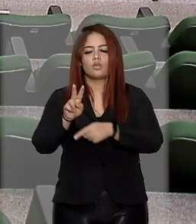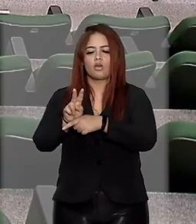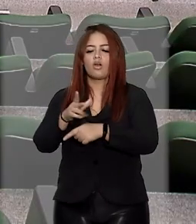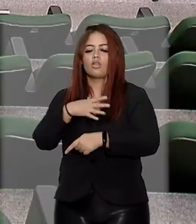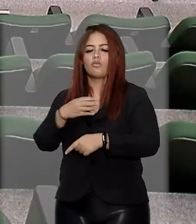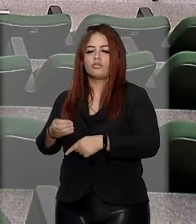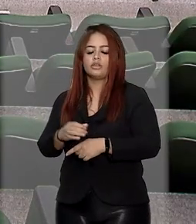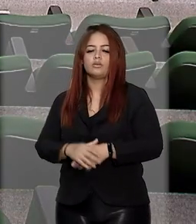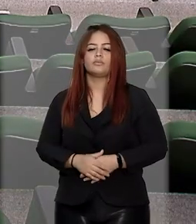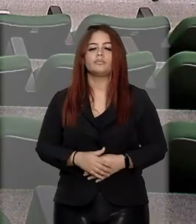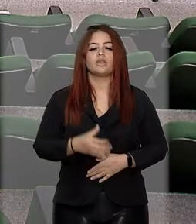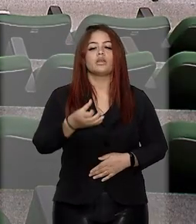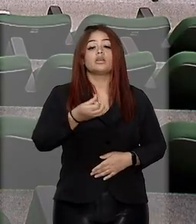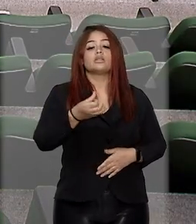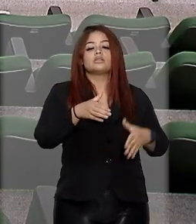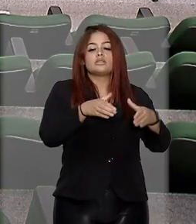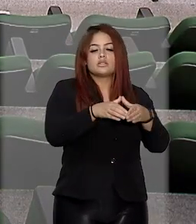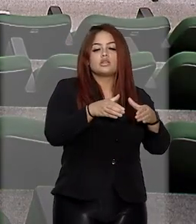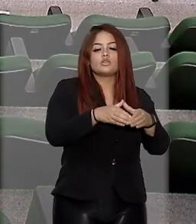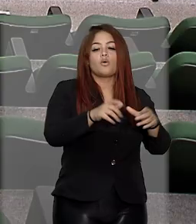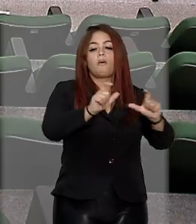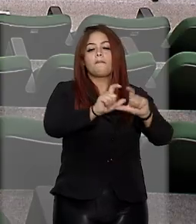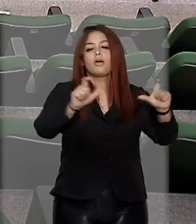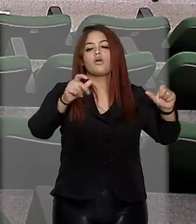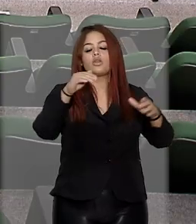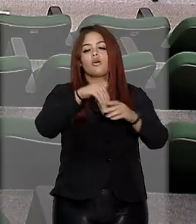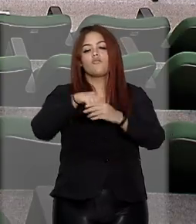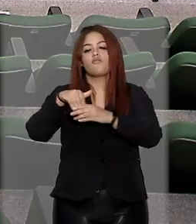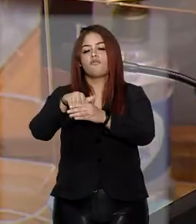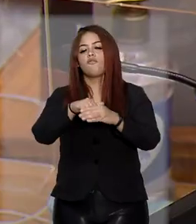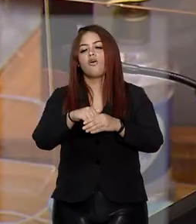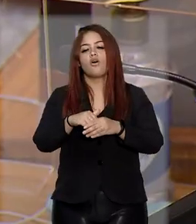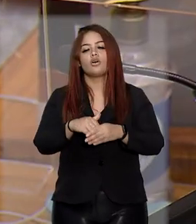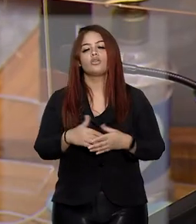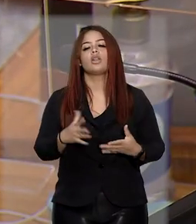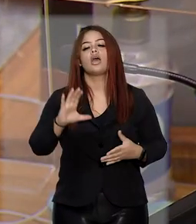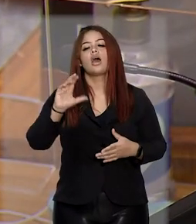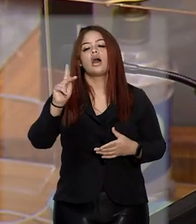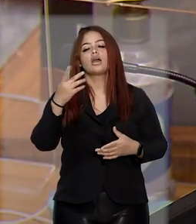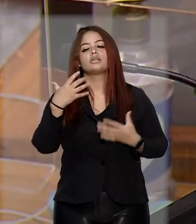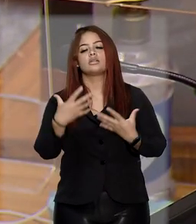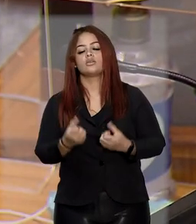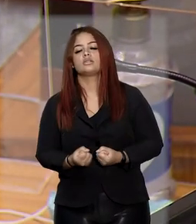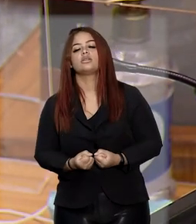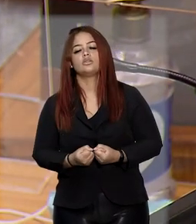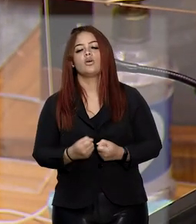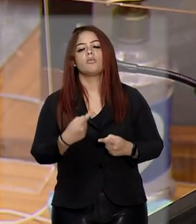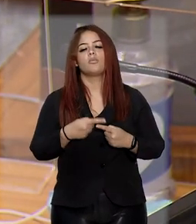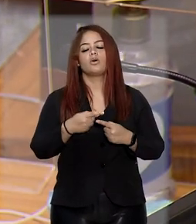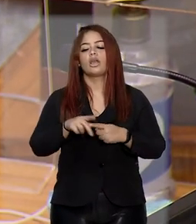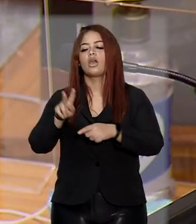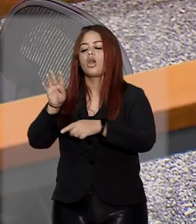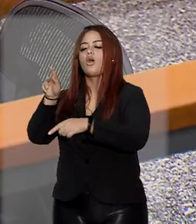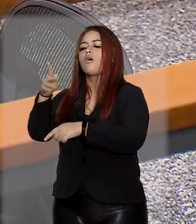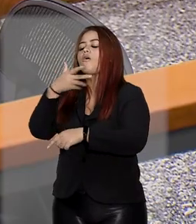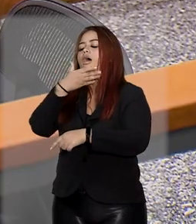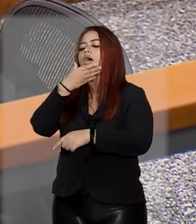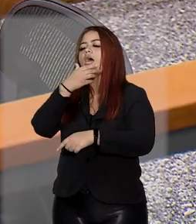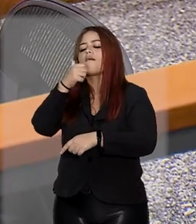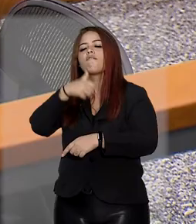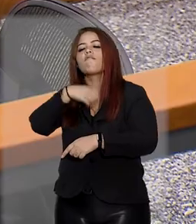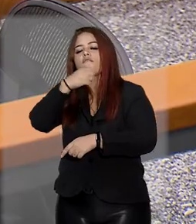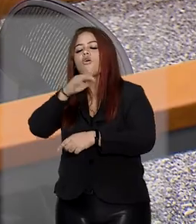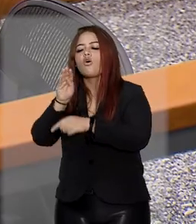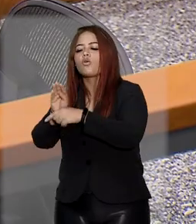A sexta turma, por maioria, denegou o habeas corpus, ressaltando que o fato do menor estar sob os cuidados da avó é fundamento